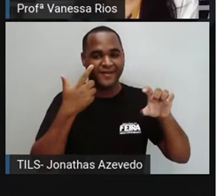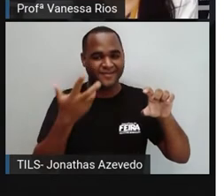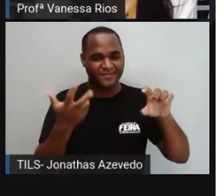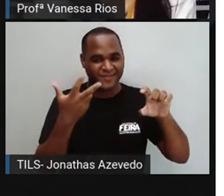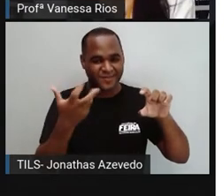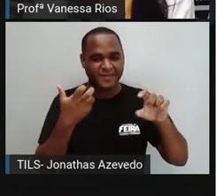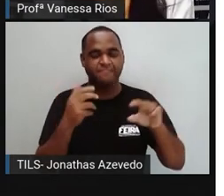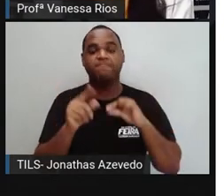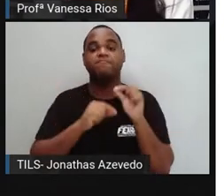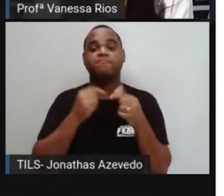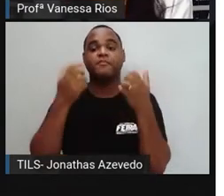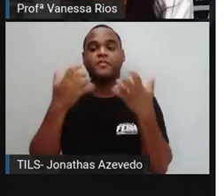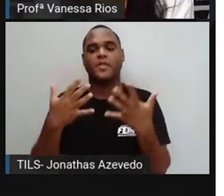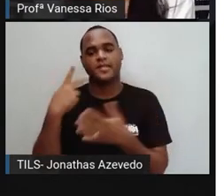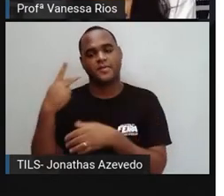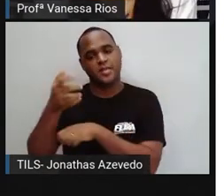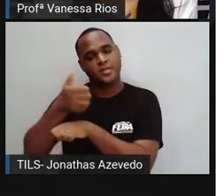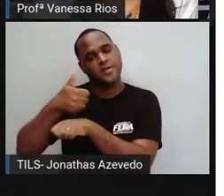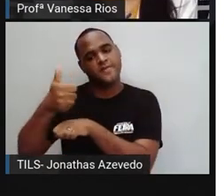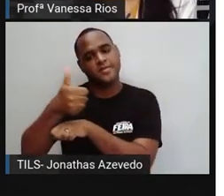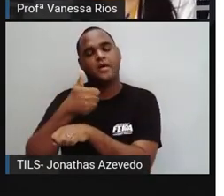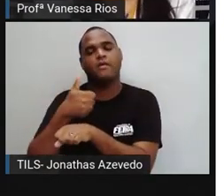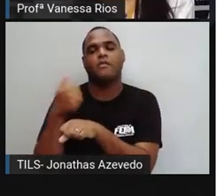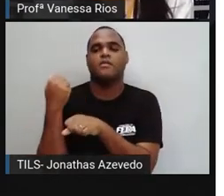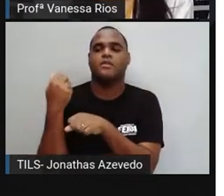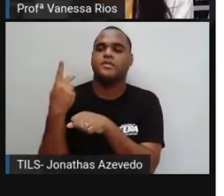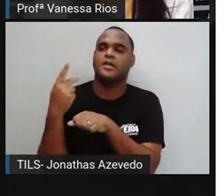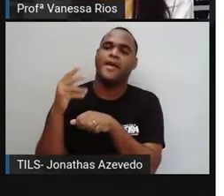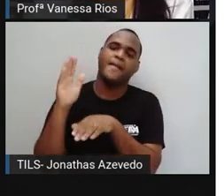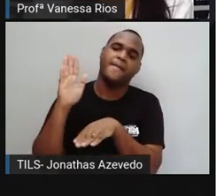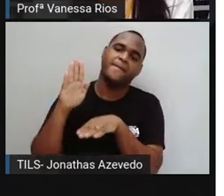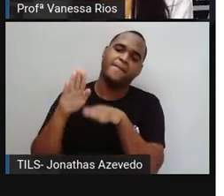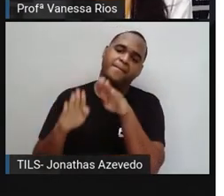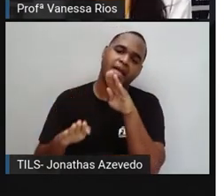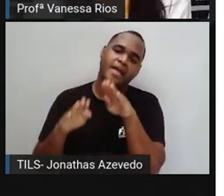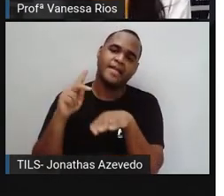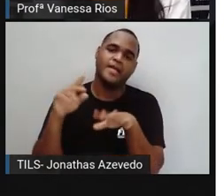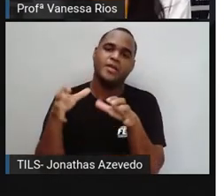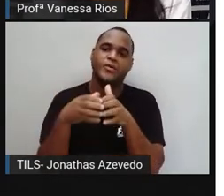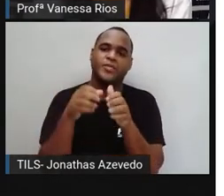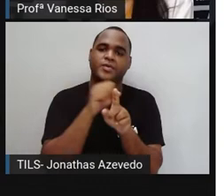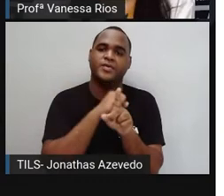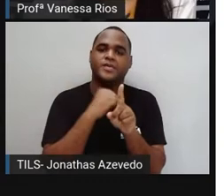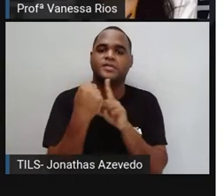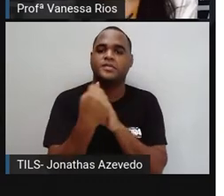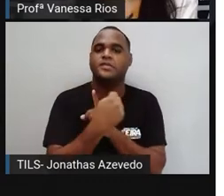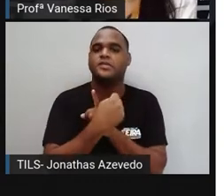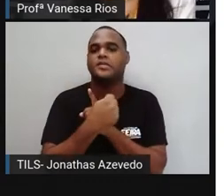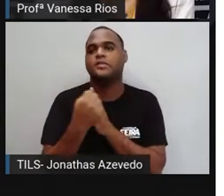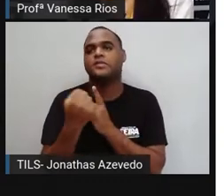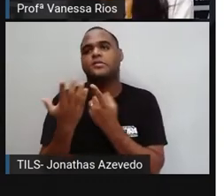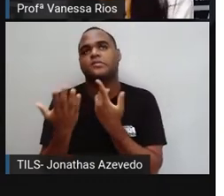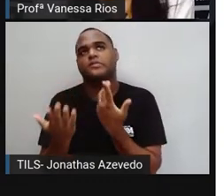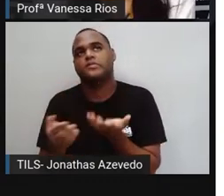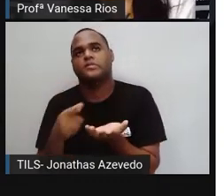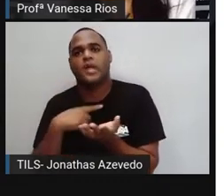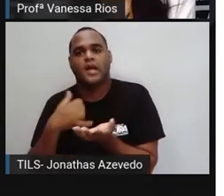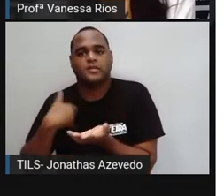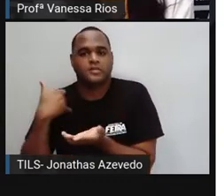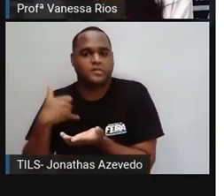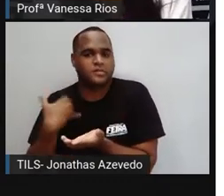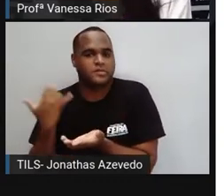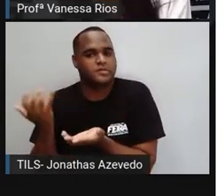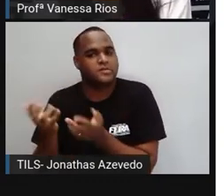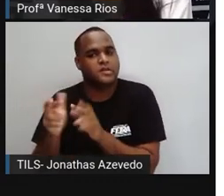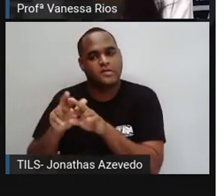que, dependendo da profissão, dependendo, às vezes, do grupo social, da idade, as gírias, elas